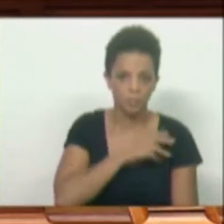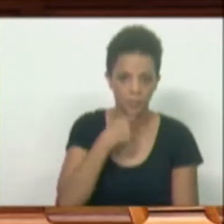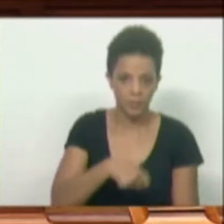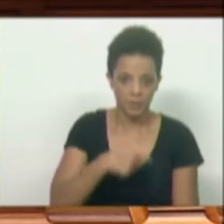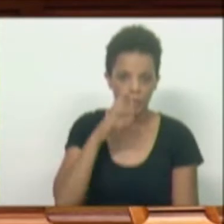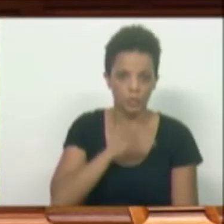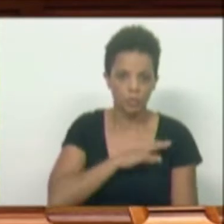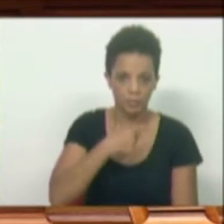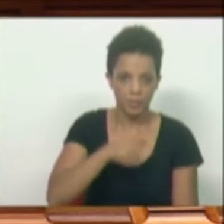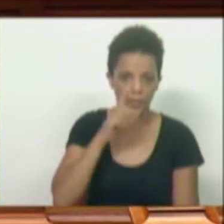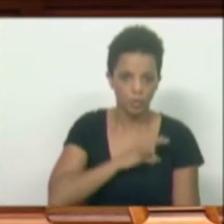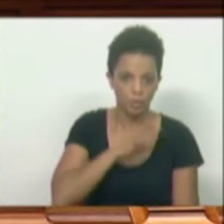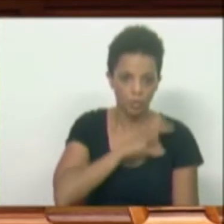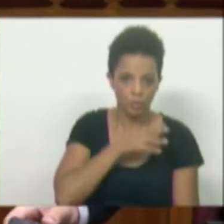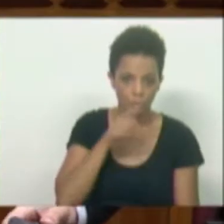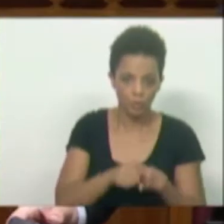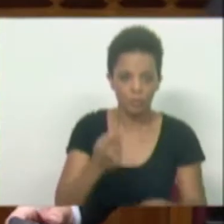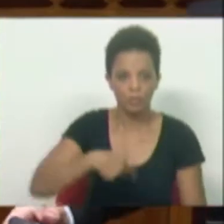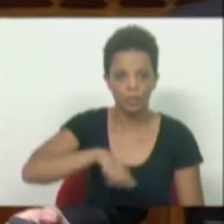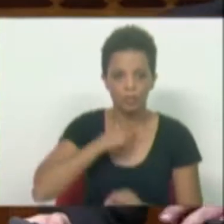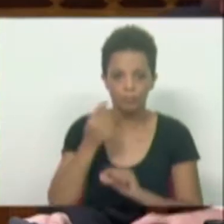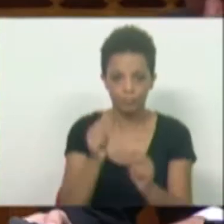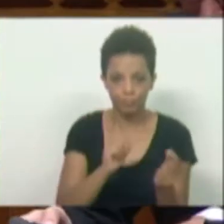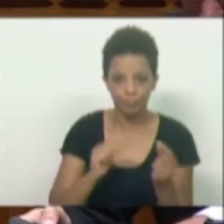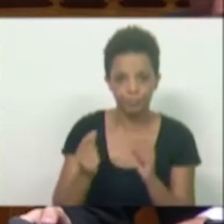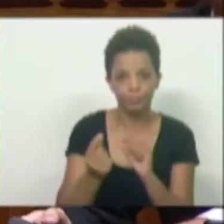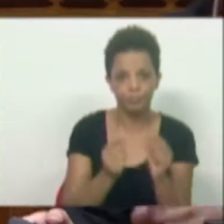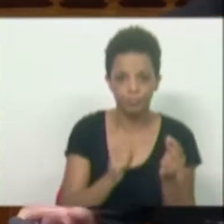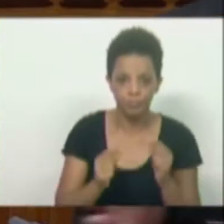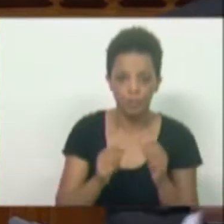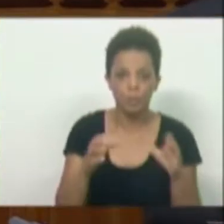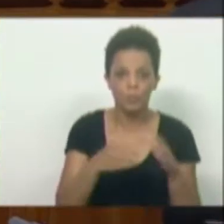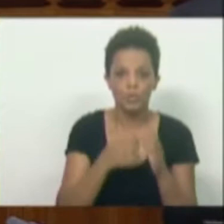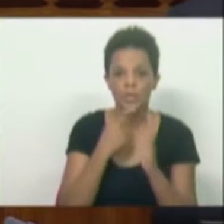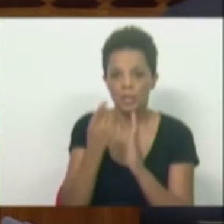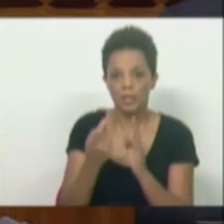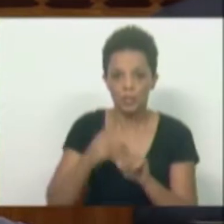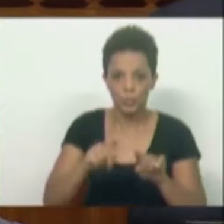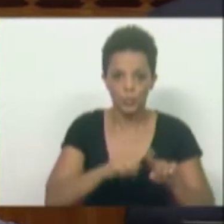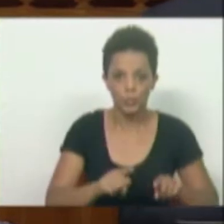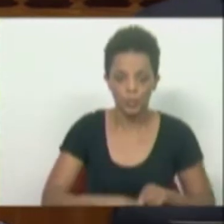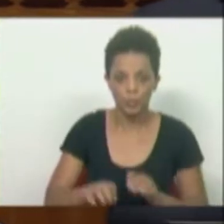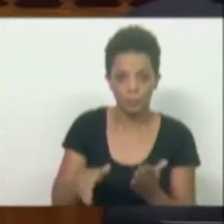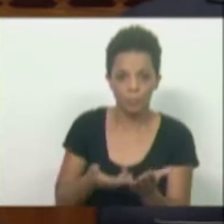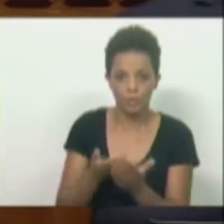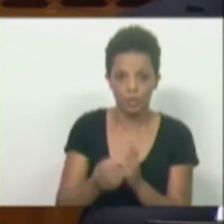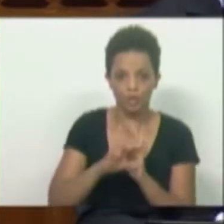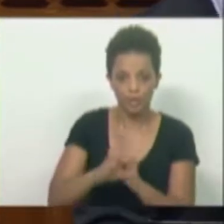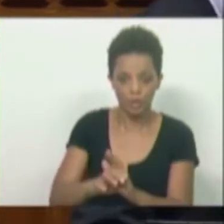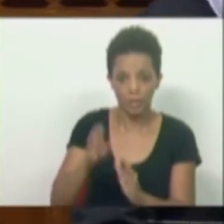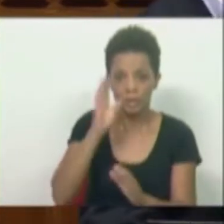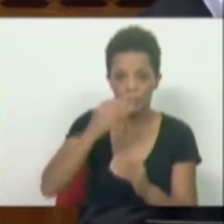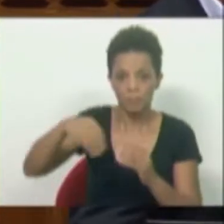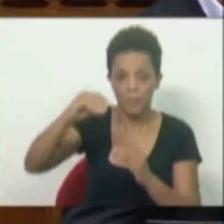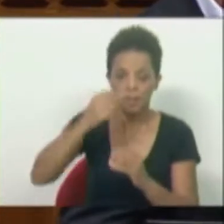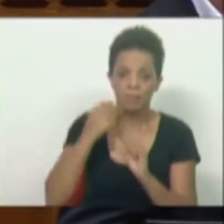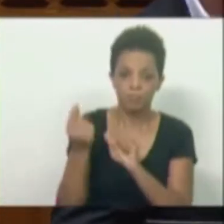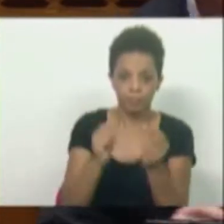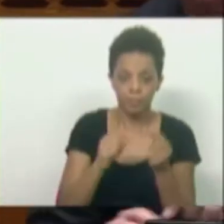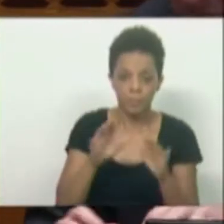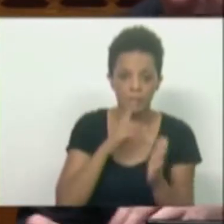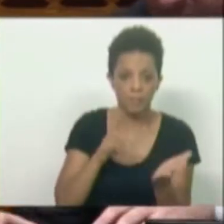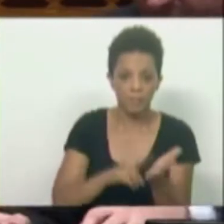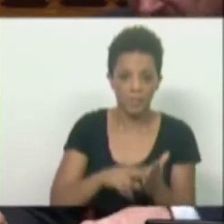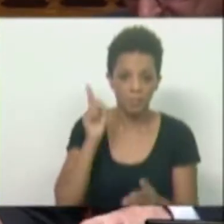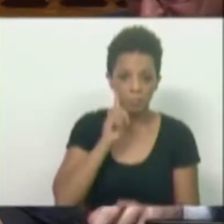Senhor Presidente, Senhoras Senhores Deputados, estamos a debater um ponto com várias comissões de inquérito, propostas pelo Chega, fossem mais, mais debateríamos. Na verdade elas não